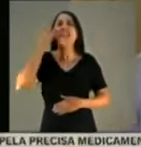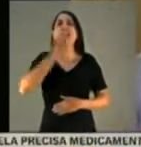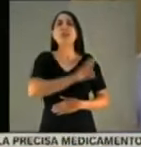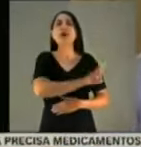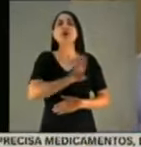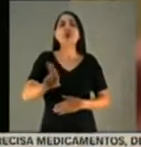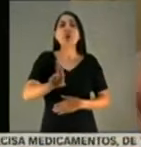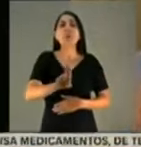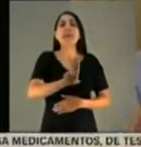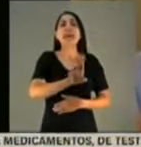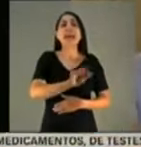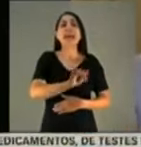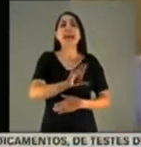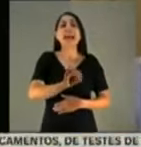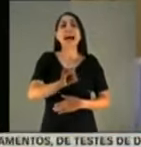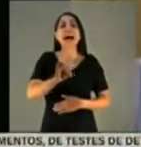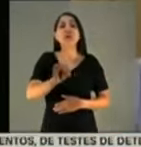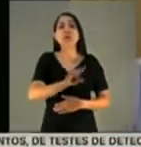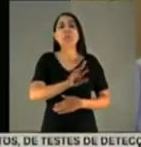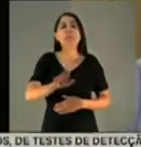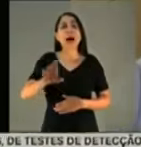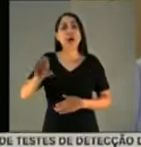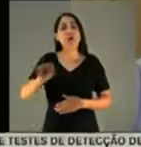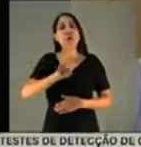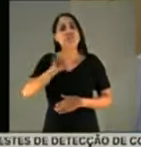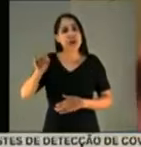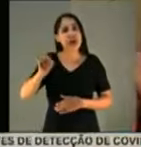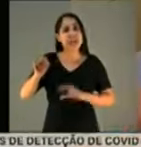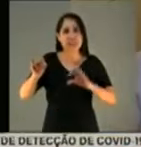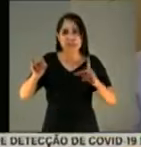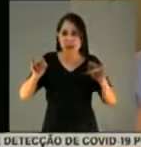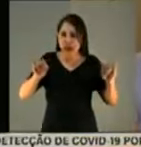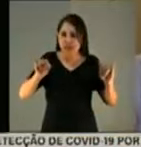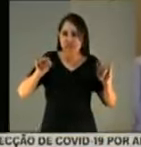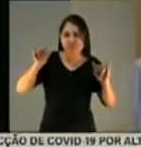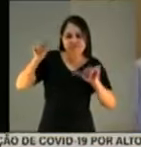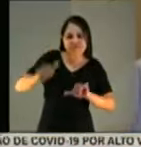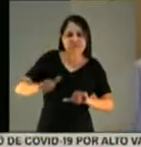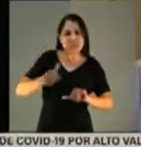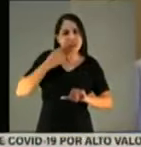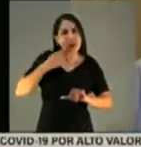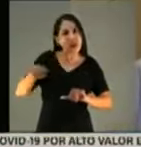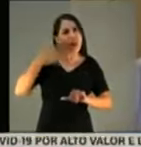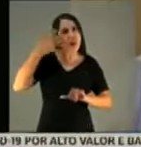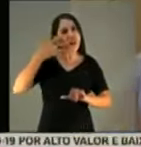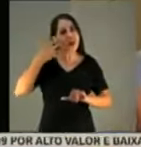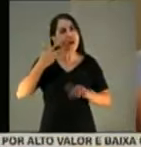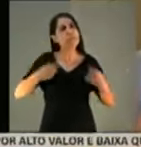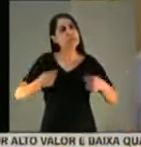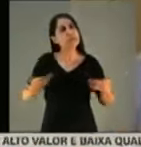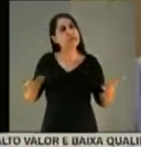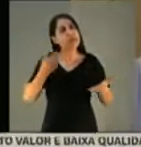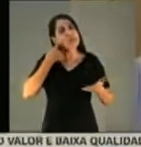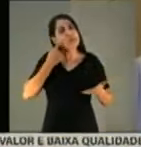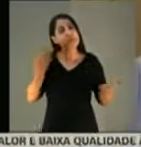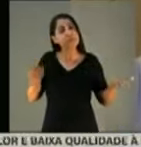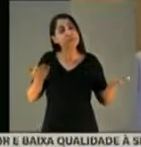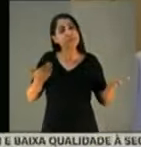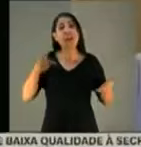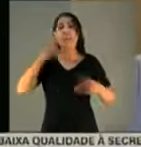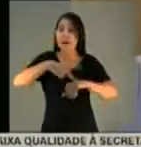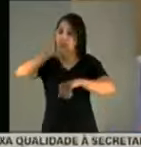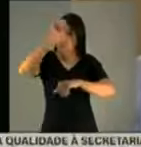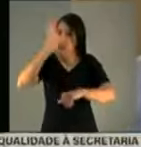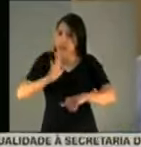federal Ricardo Barros. Será ouvido se a CPI assim o entender. A gente precisa ter tudo claro nesse país. Só vai mudar o país, como o senhor